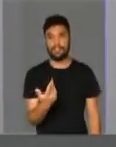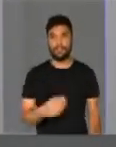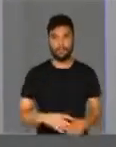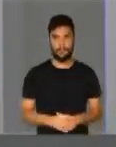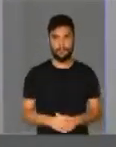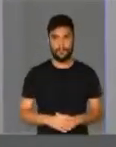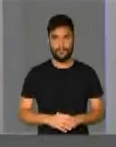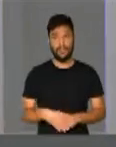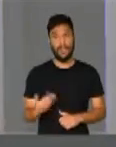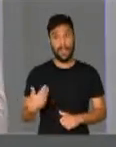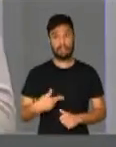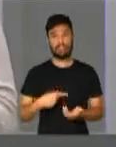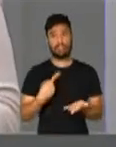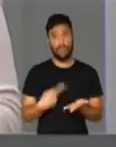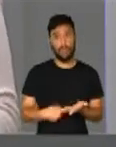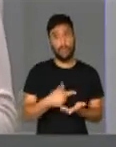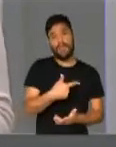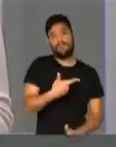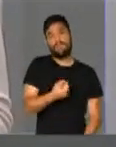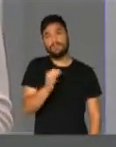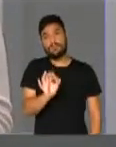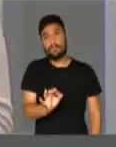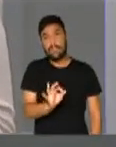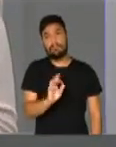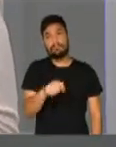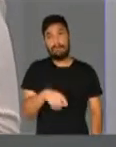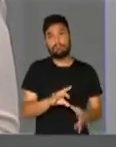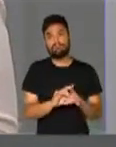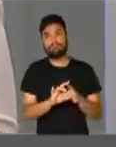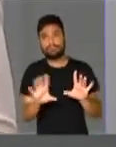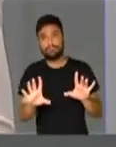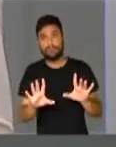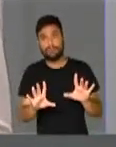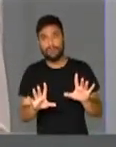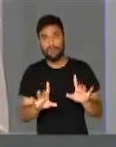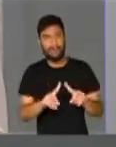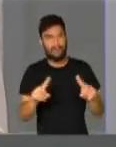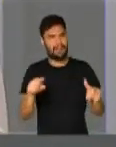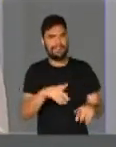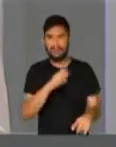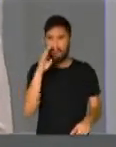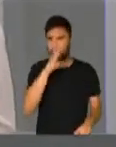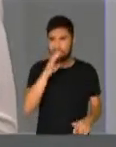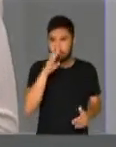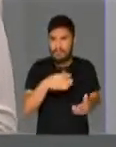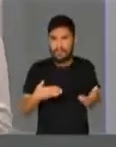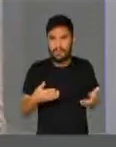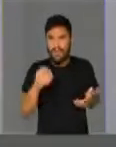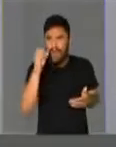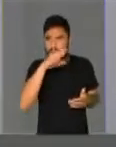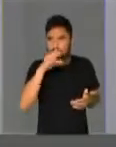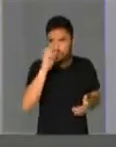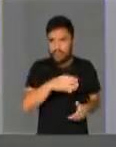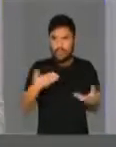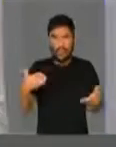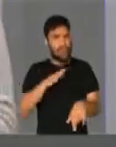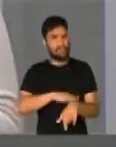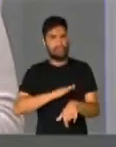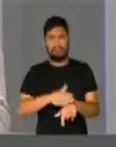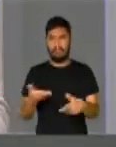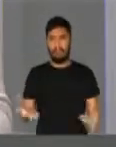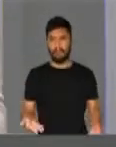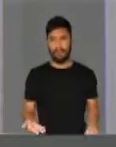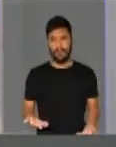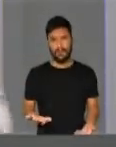que tinham cumprido 20% da pena. É realmente um absurdo que em tempos como os que estamos vivendo,